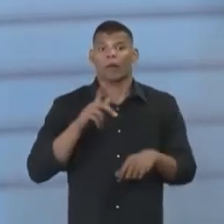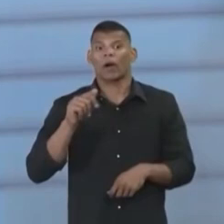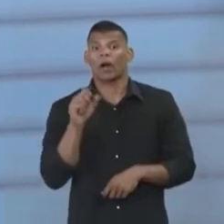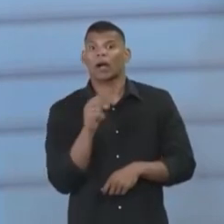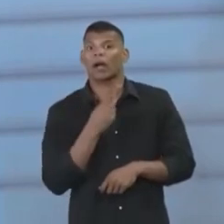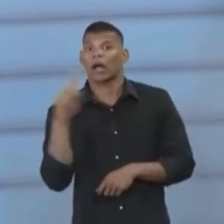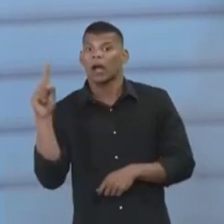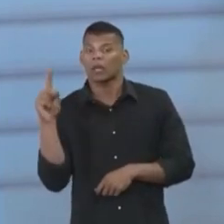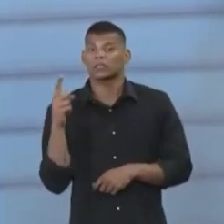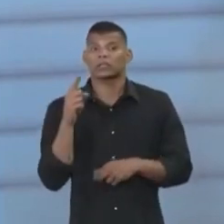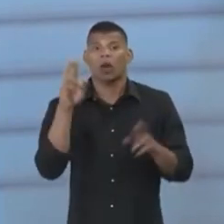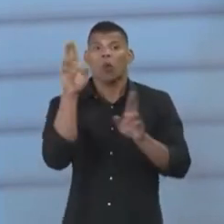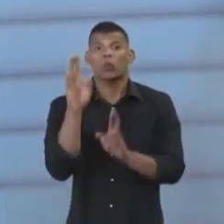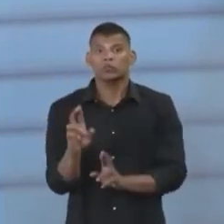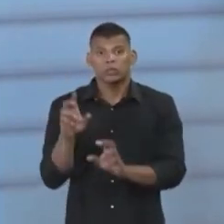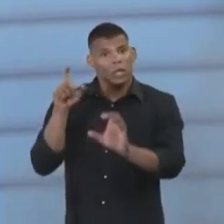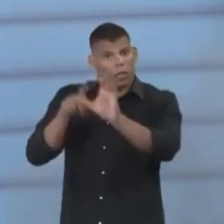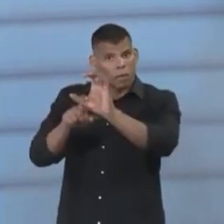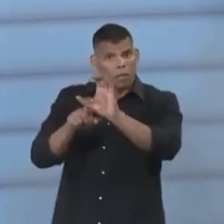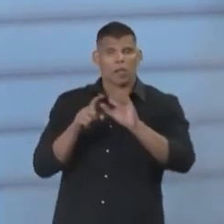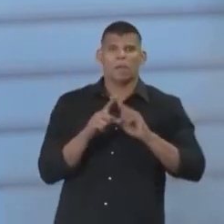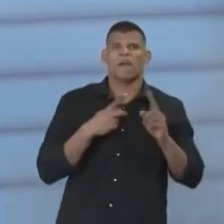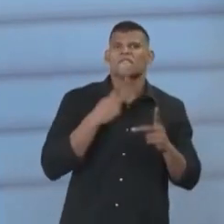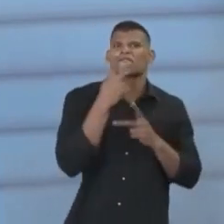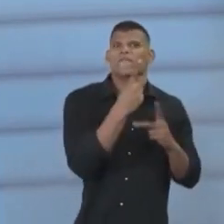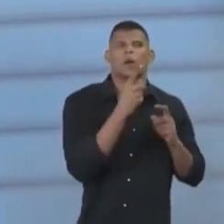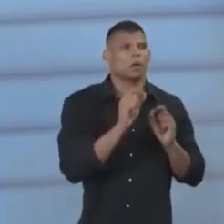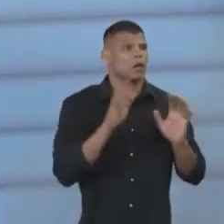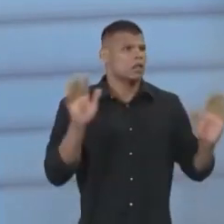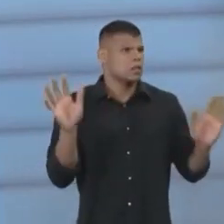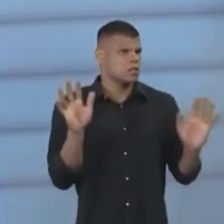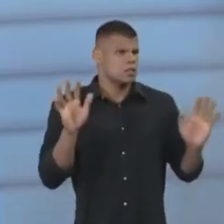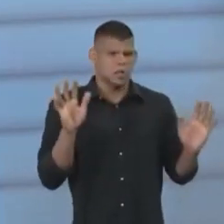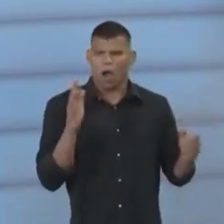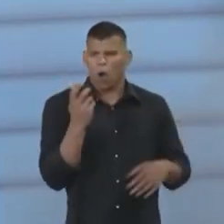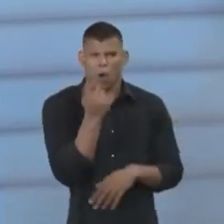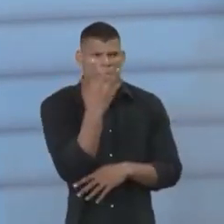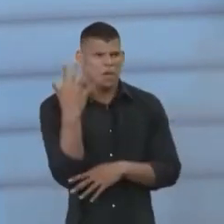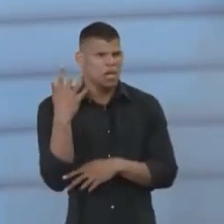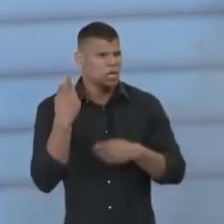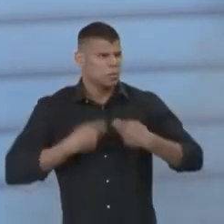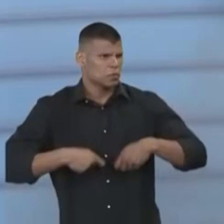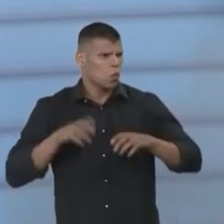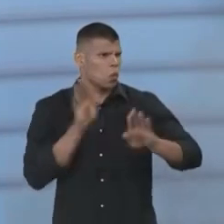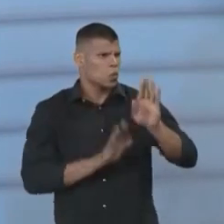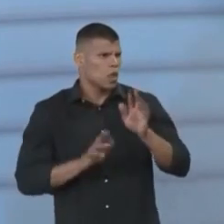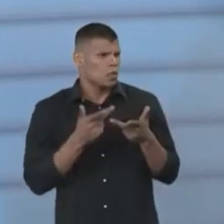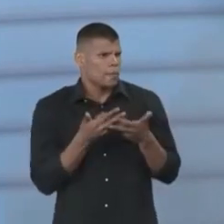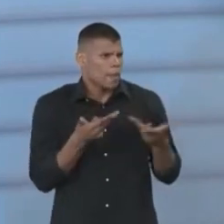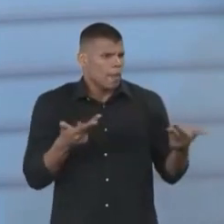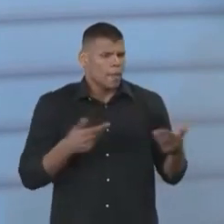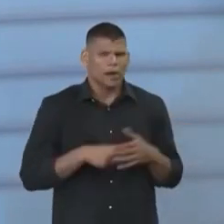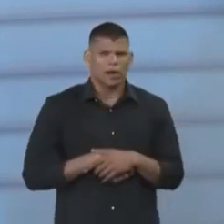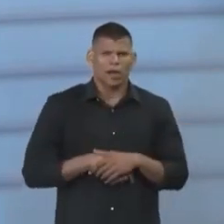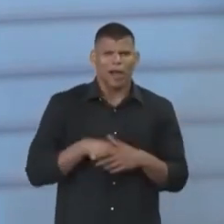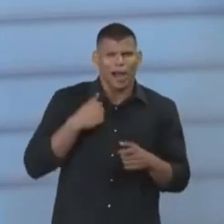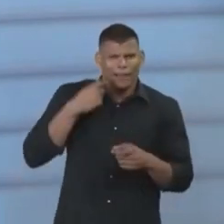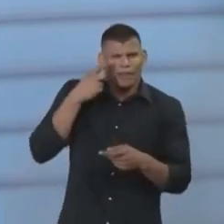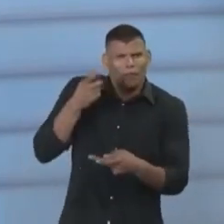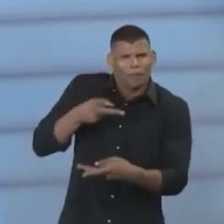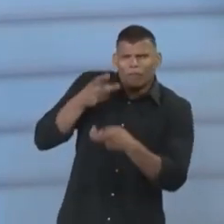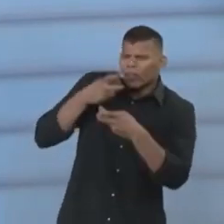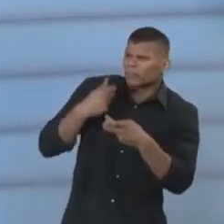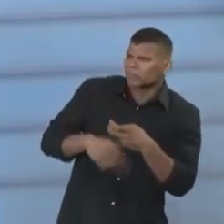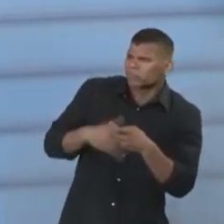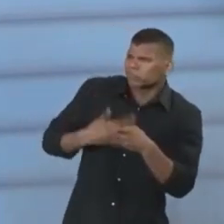por exemplo, da Rússia. Isso me parece de uma ingenuidade assustadora. O